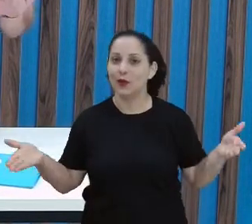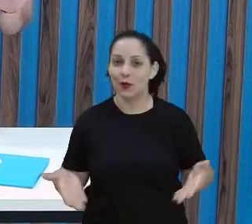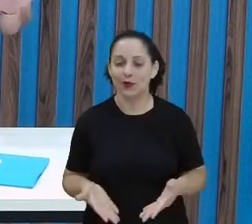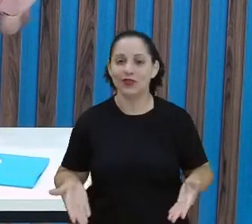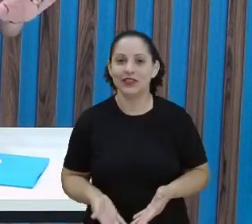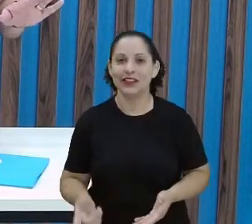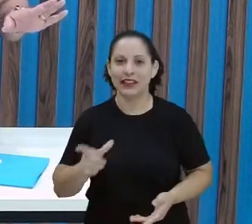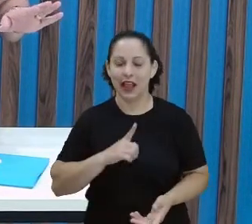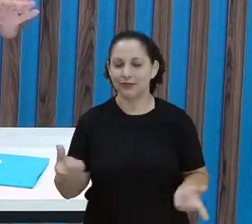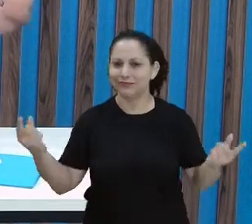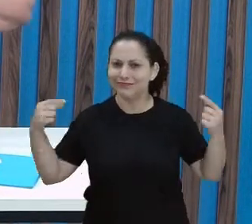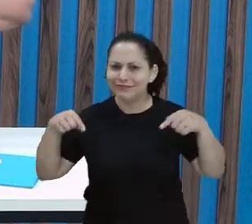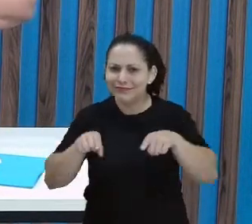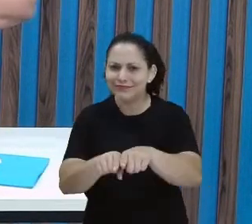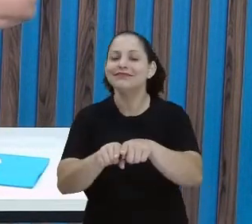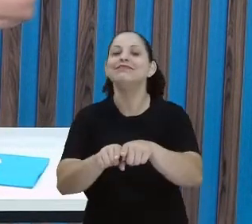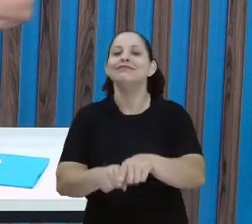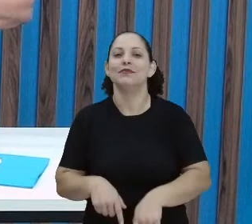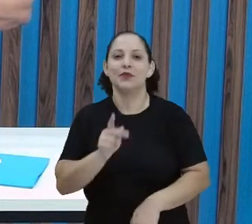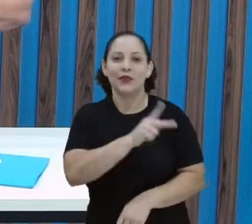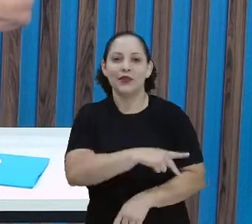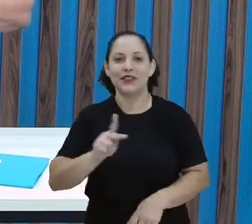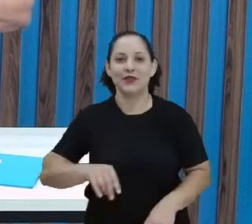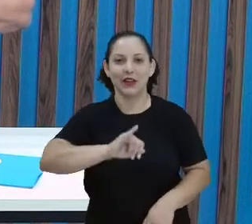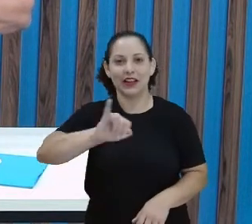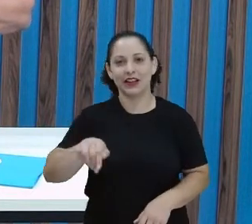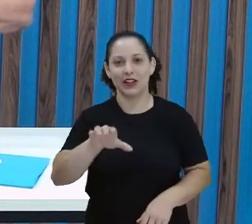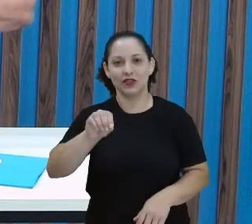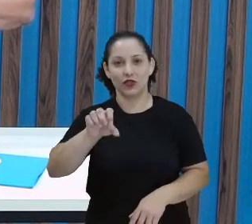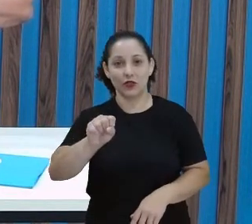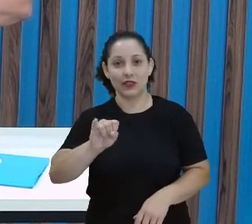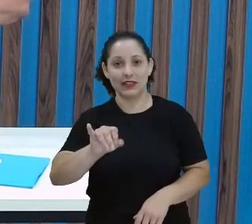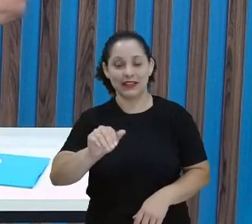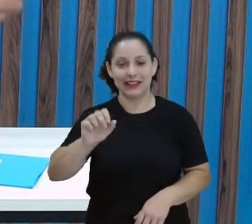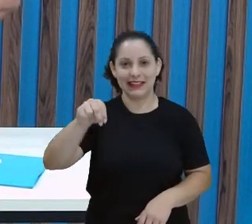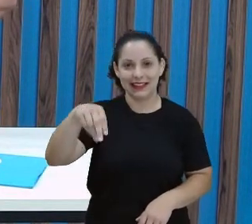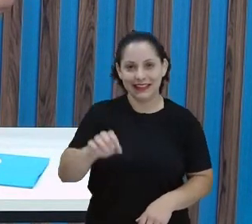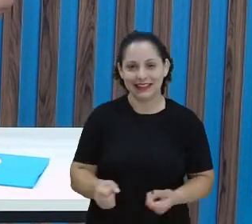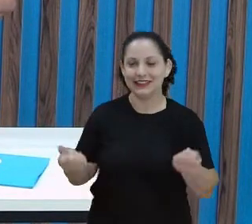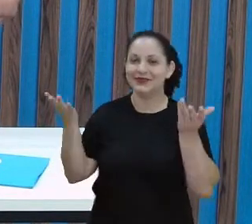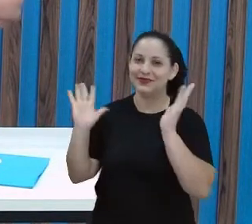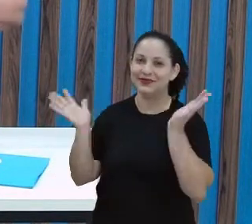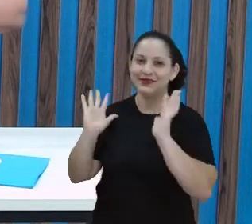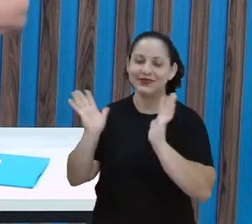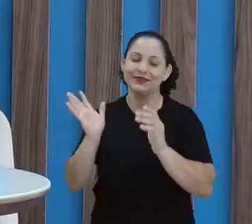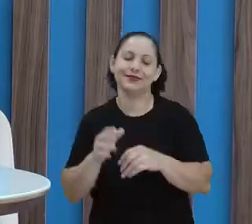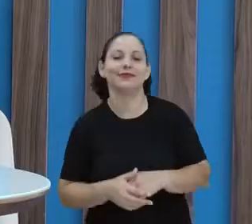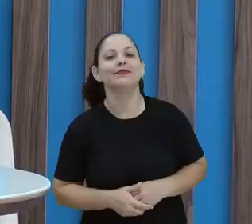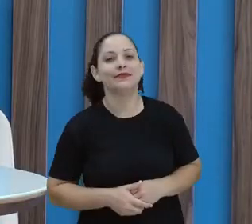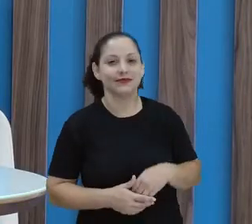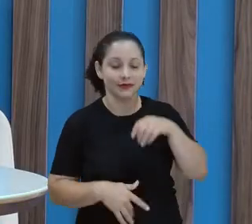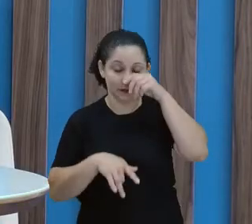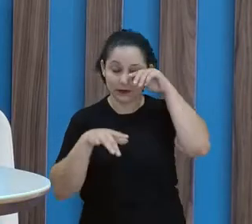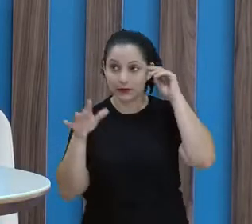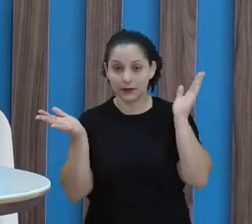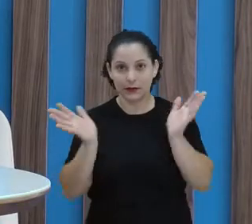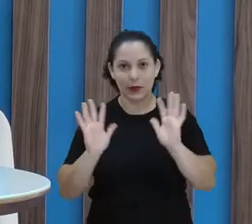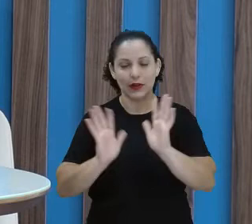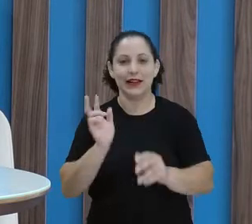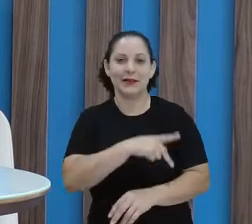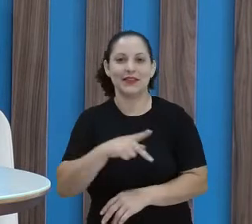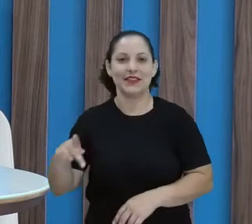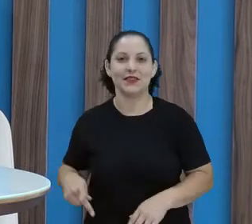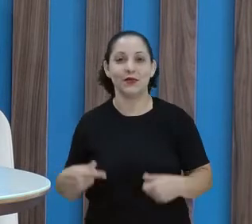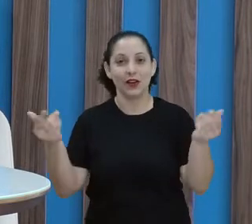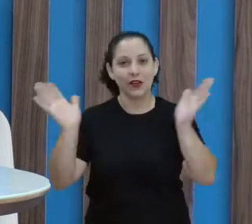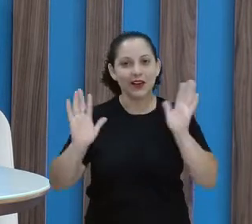minha parceira de todos os dias, a professora Josiane. Olá professora Josiane. Olá professora Iris, olá